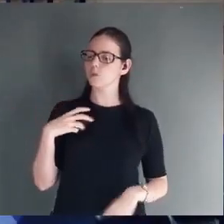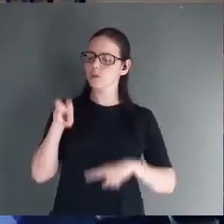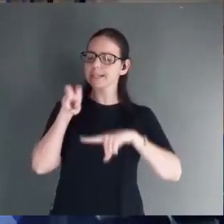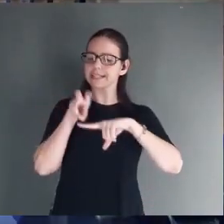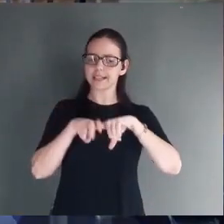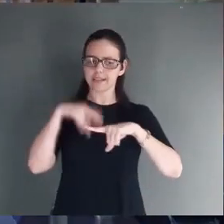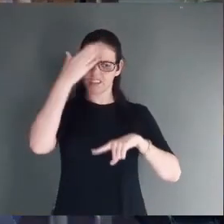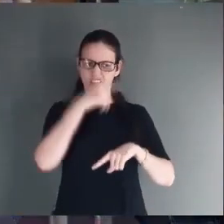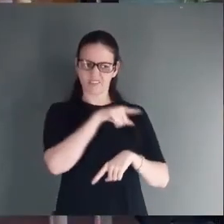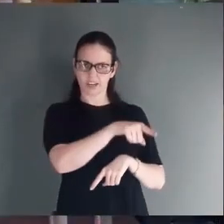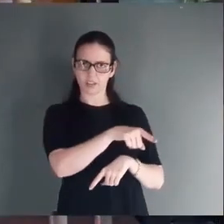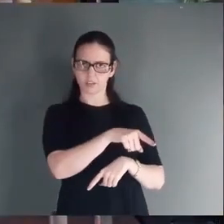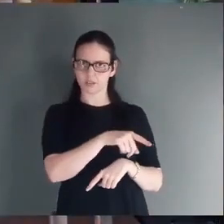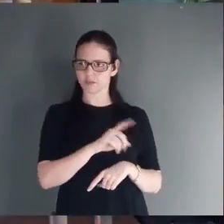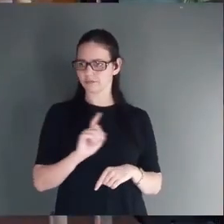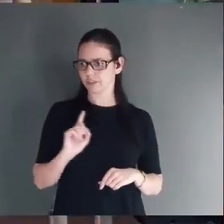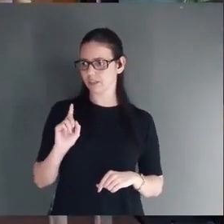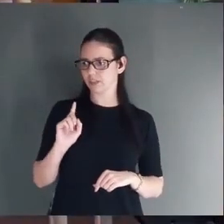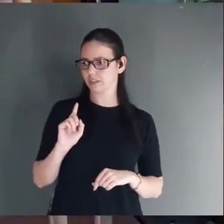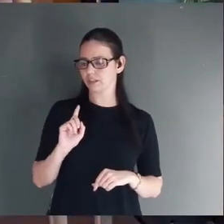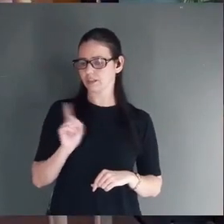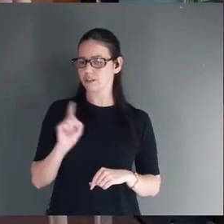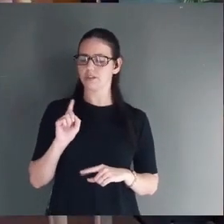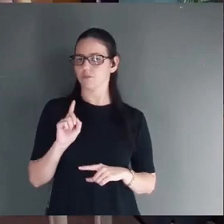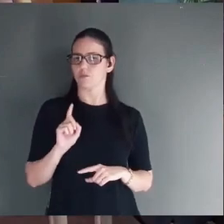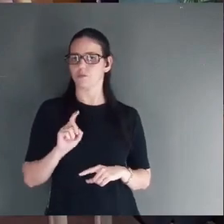cabeceira. Ele falou. A cabeceira é onde eu sento.